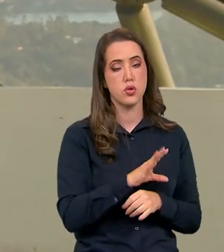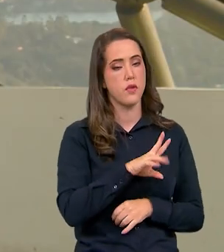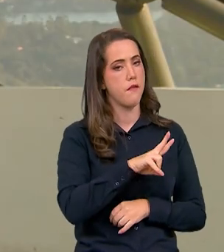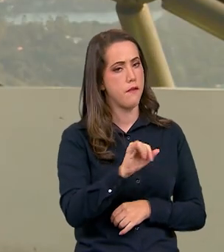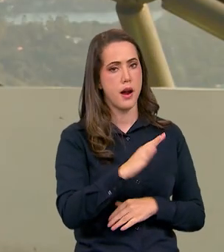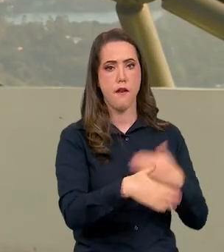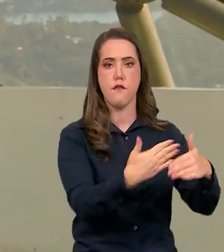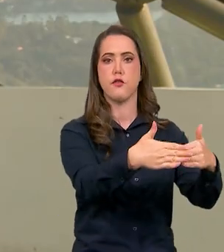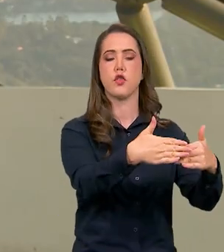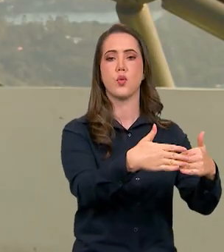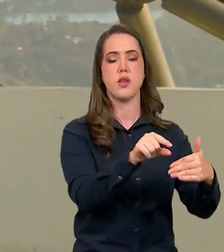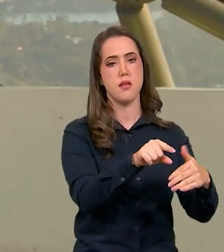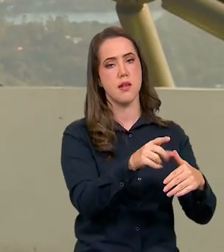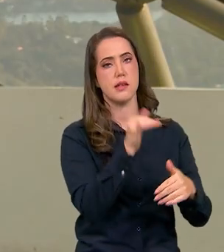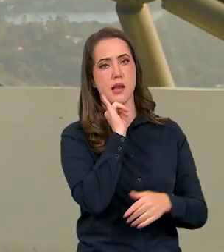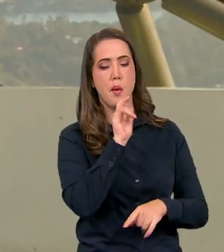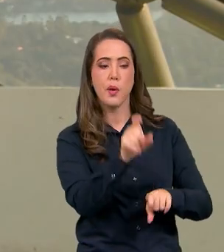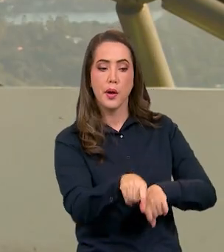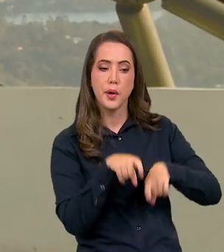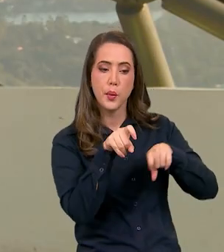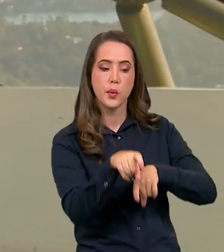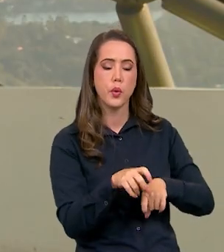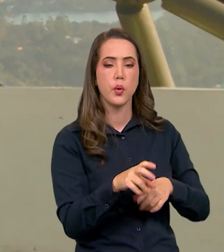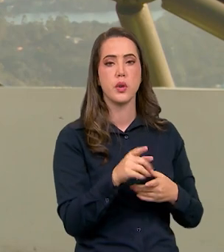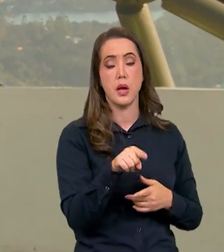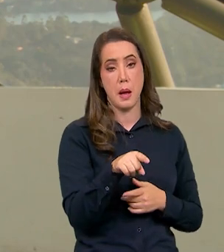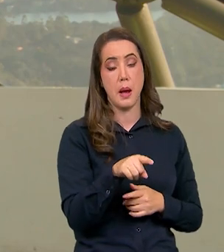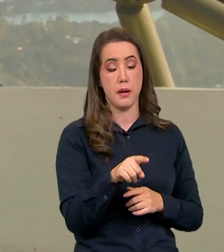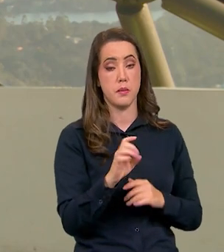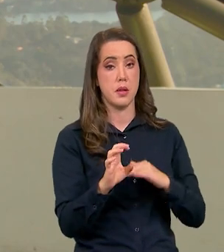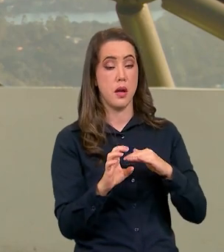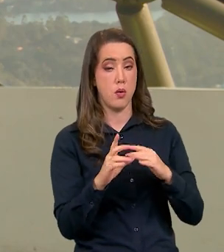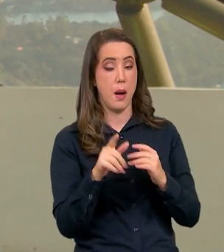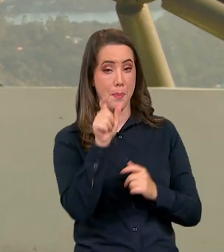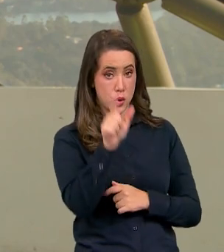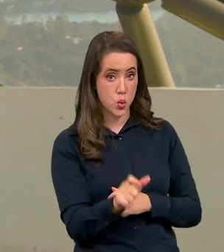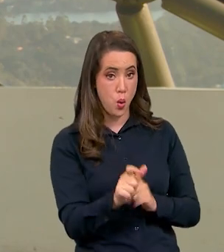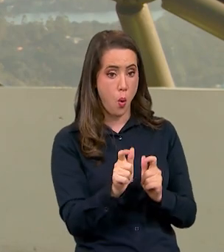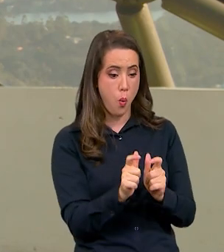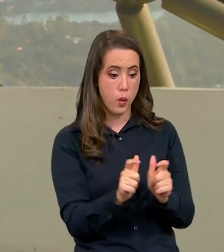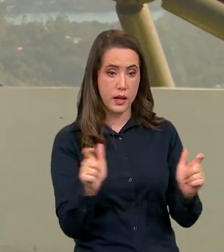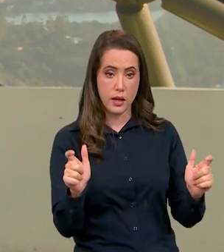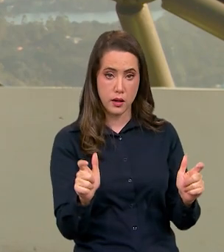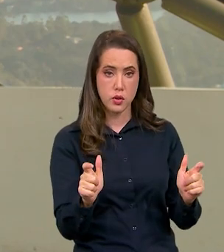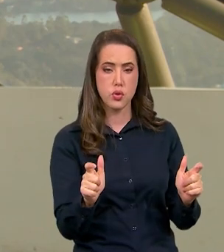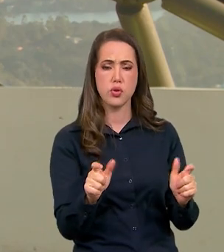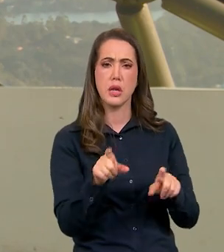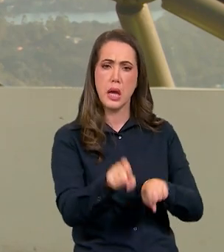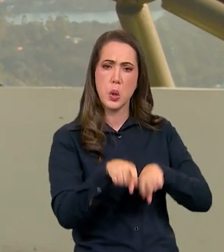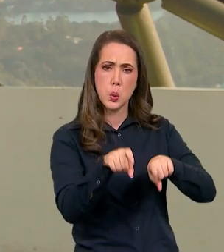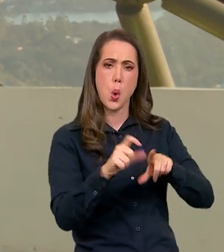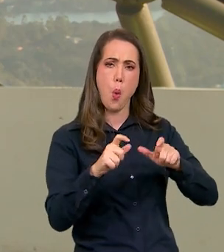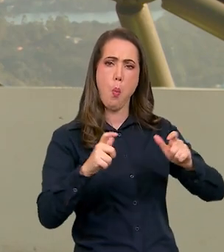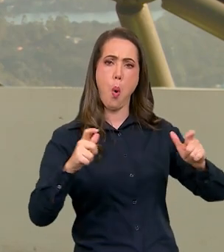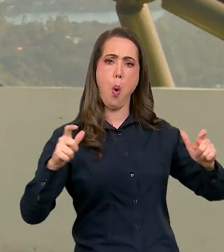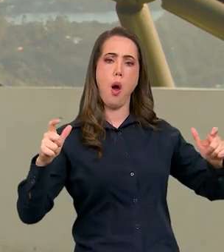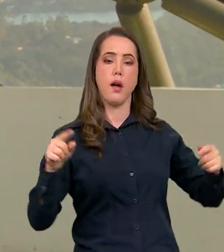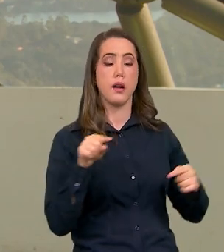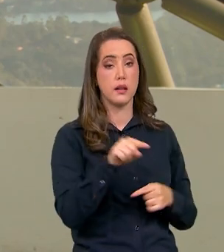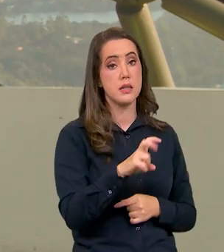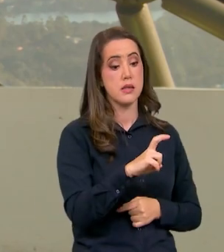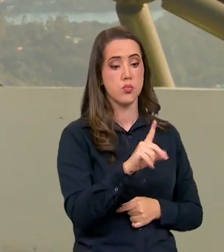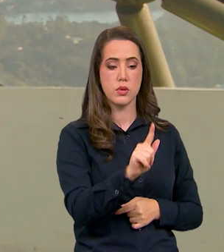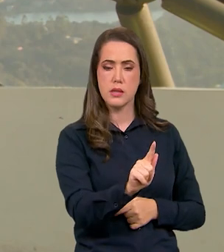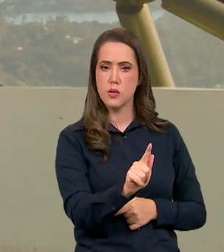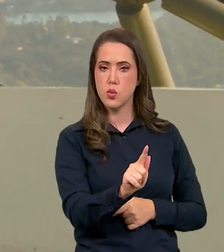seja na agricultura, como eu disse, tanto para o grande produtor, aquele que produz muito, quando ele tiver um